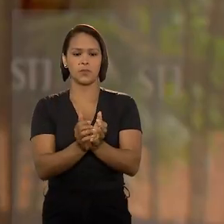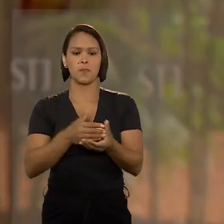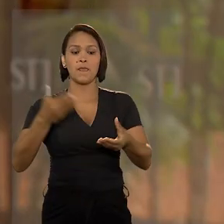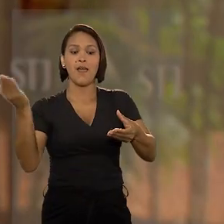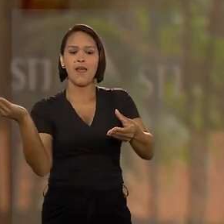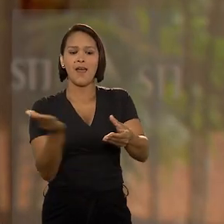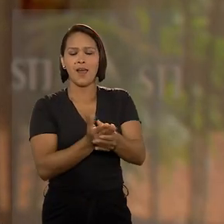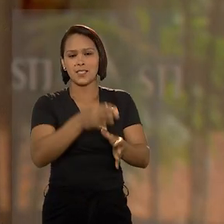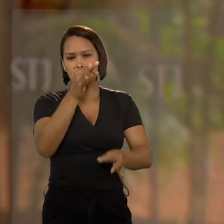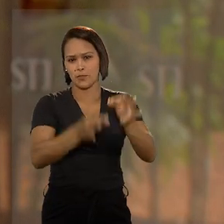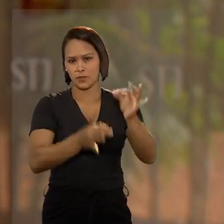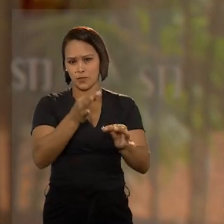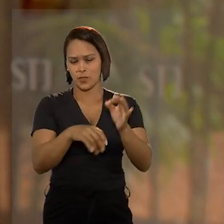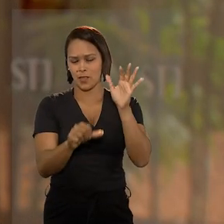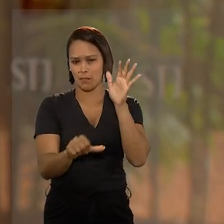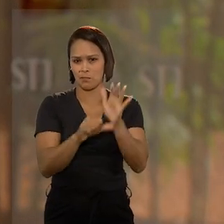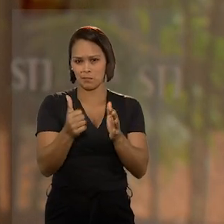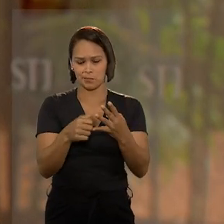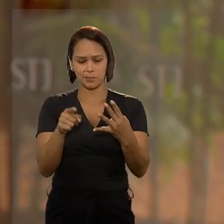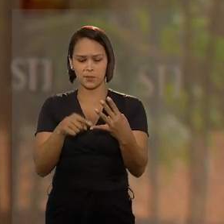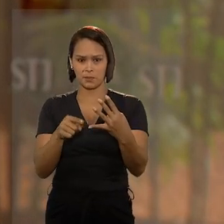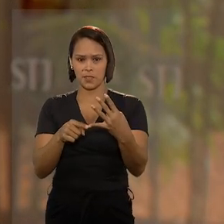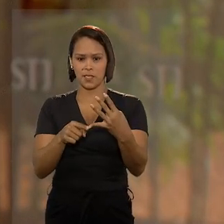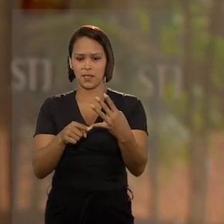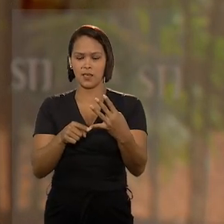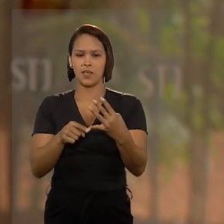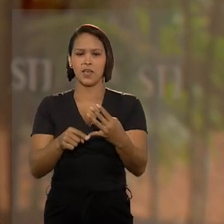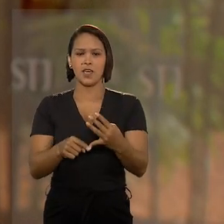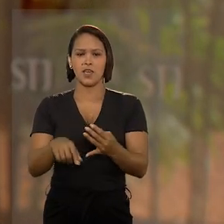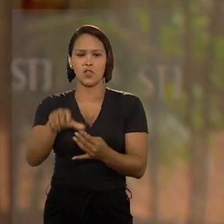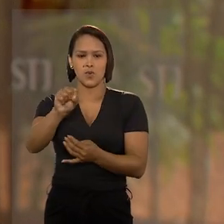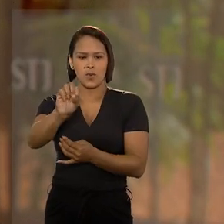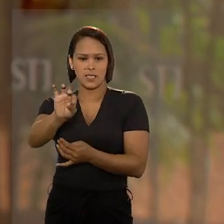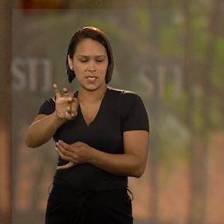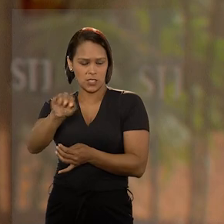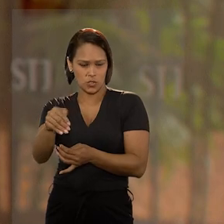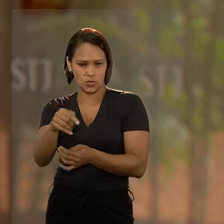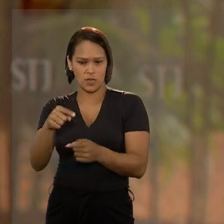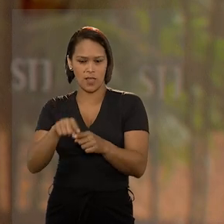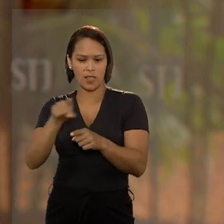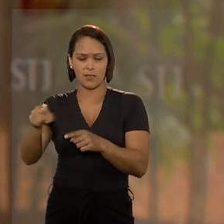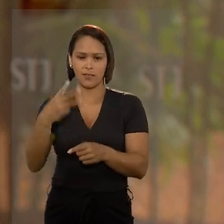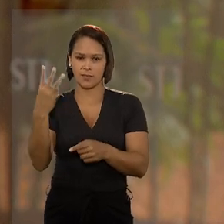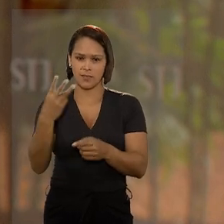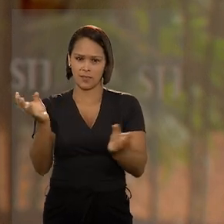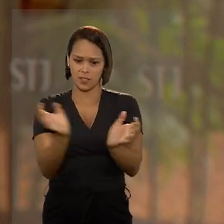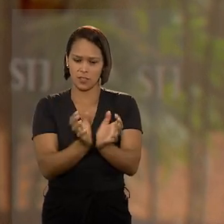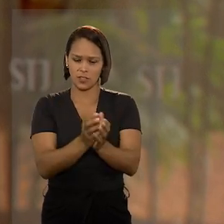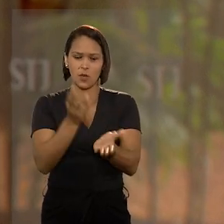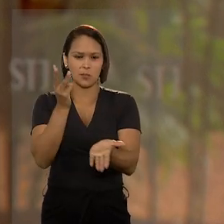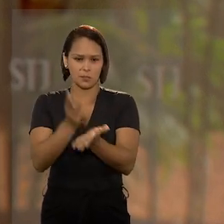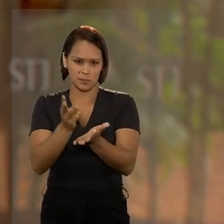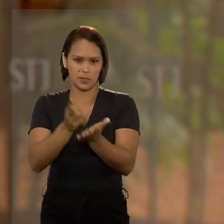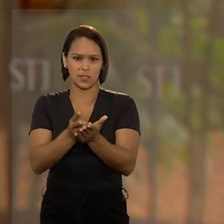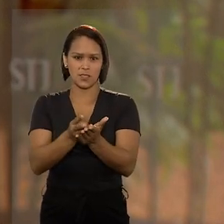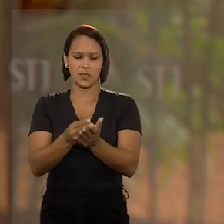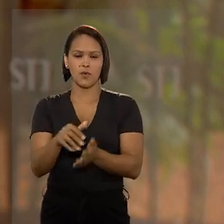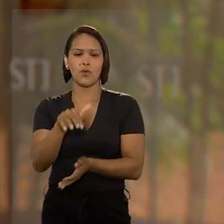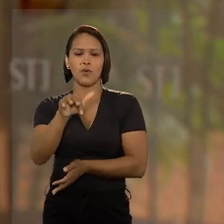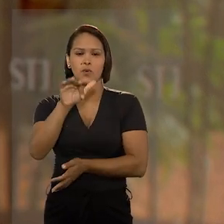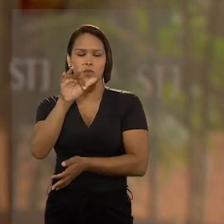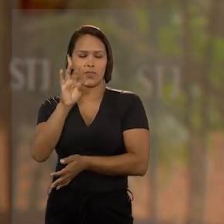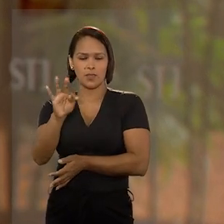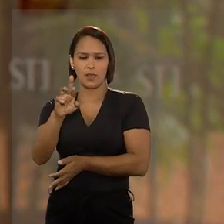A ação foi julgada improcedente em primeira instância e, no Tribunal Regional Federal da Terceira Região, a sentença foi mantida.